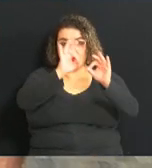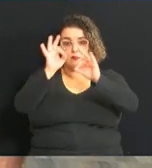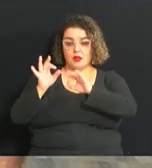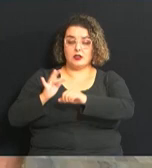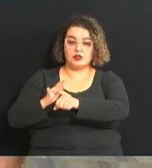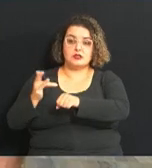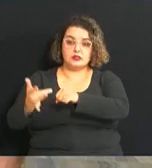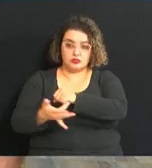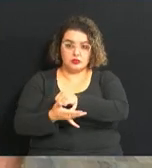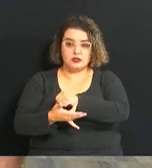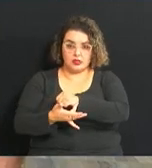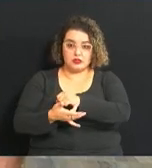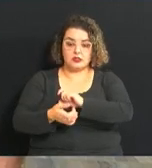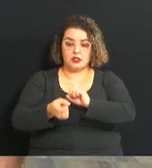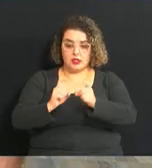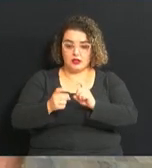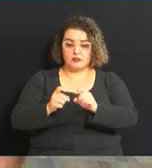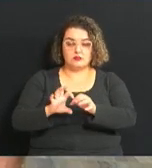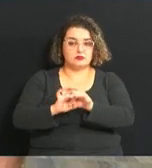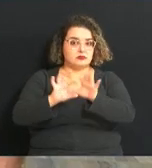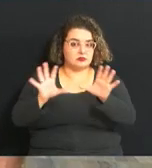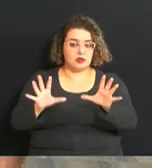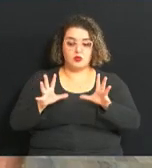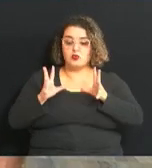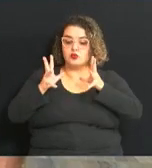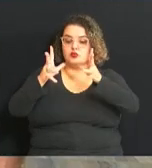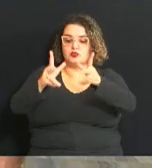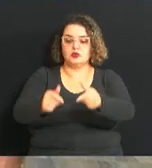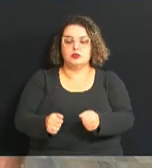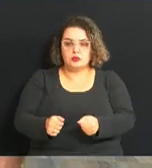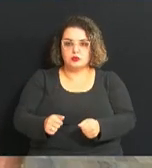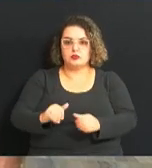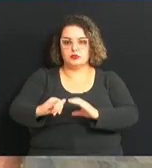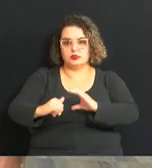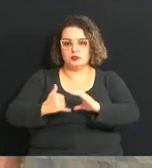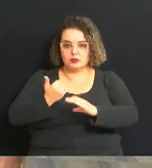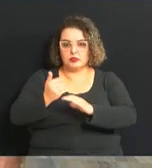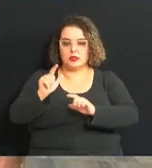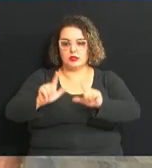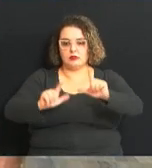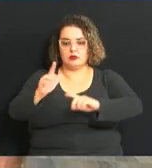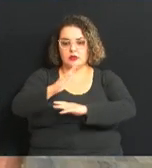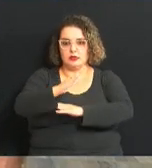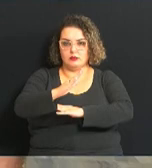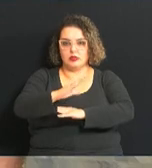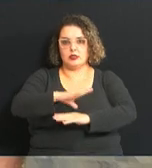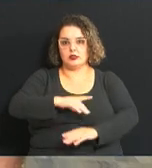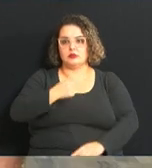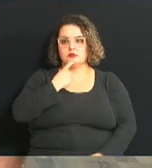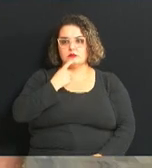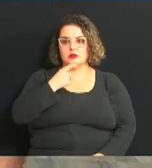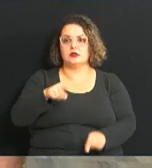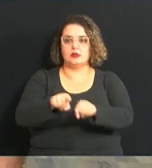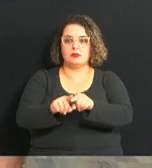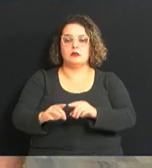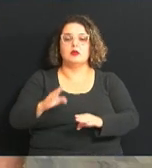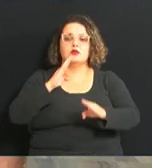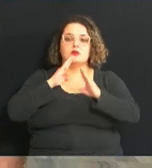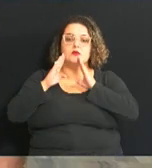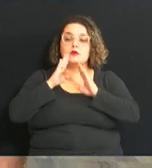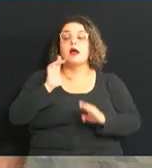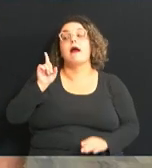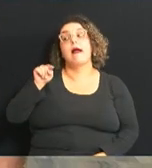sociais. A reunião está disponível na íntegra, no YouTube da TV Câmara Campinas e também no nosso Facebook. Exatamente.